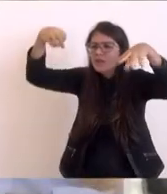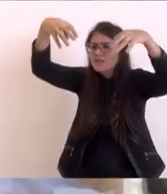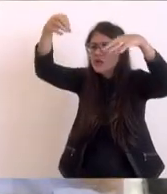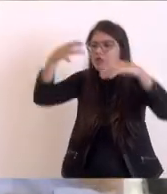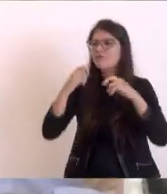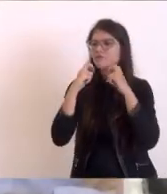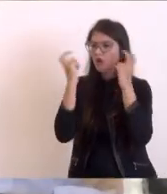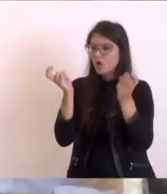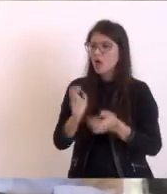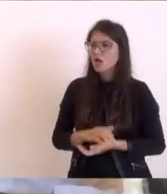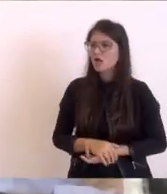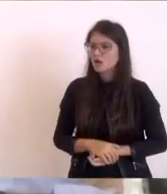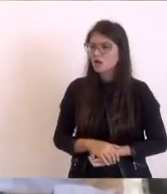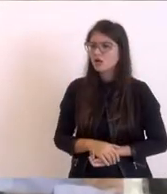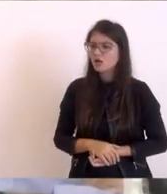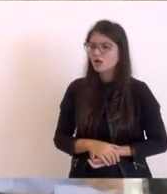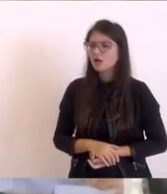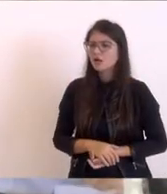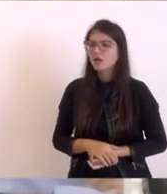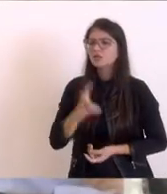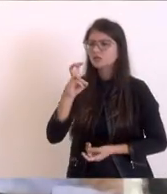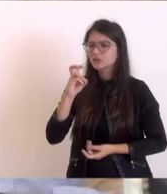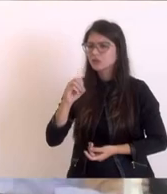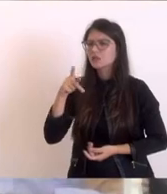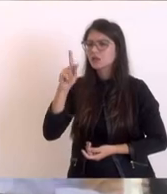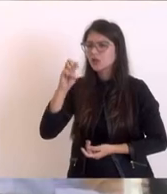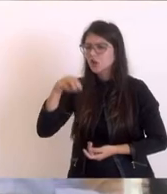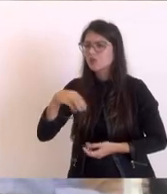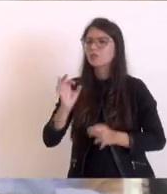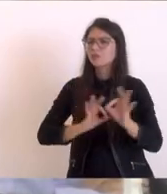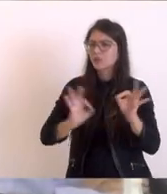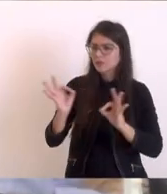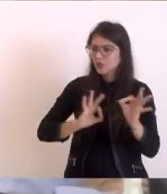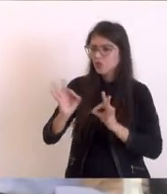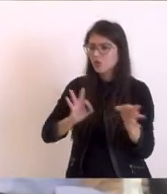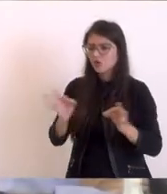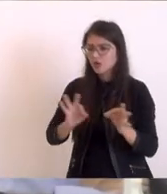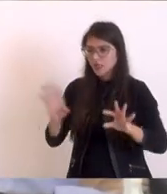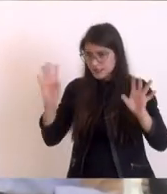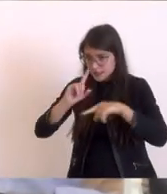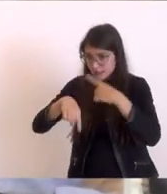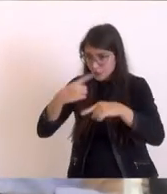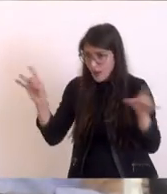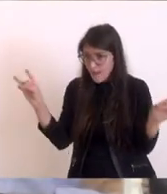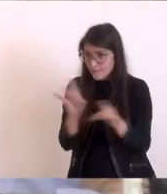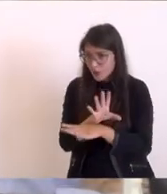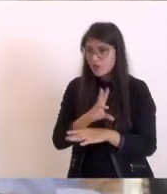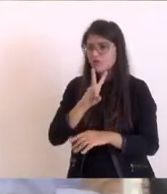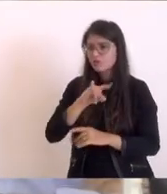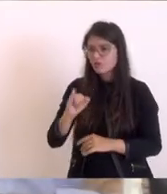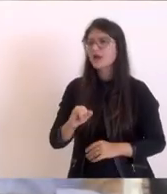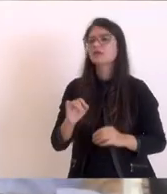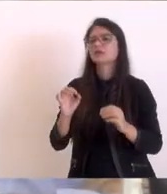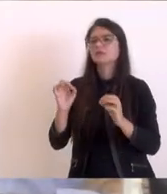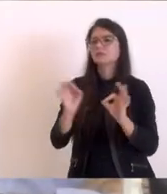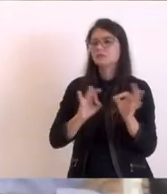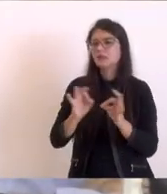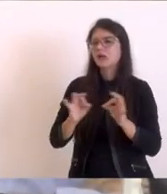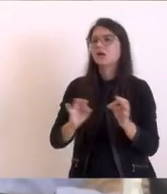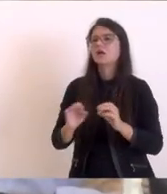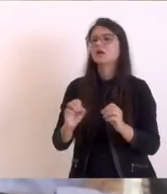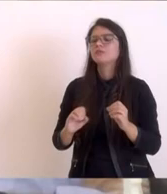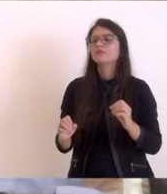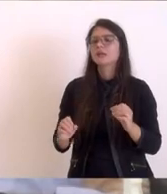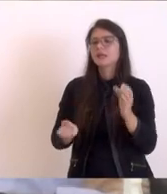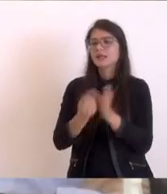Nós preparamos quase 50 quilômetros. Terminando essa etapa, nós vamos entrar no segmento onde vai ser instalado um shopping com mais de